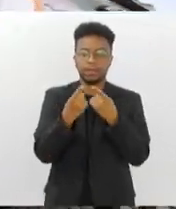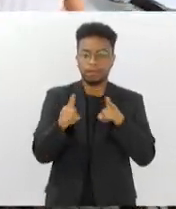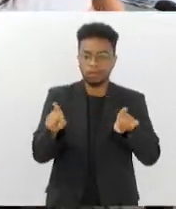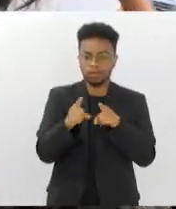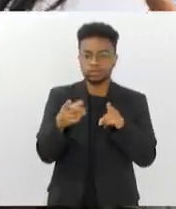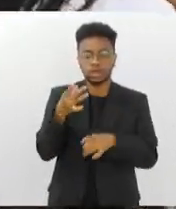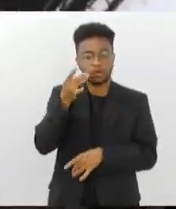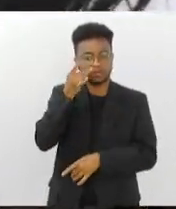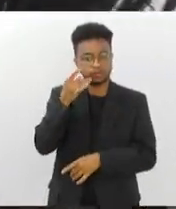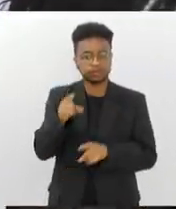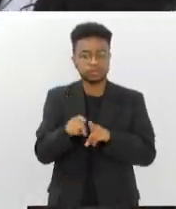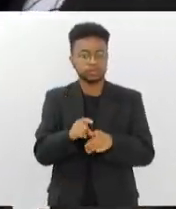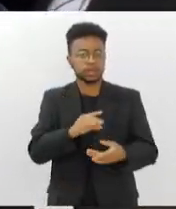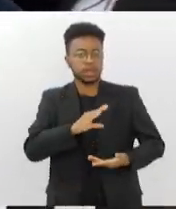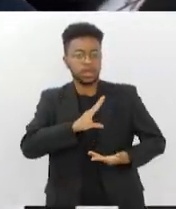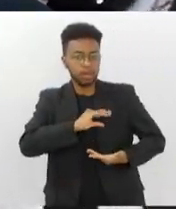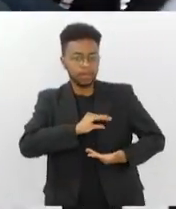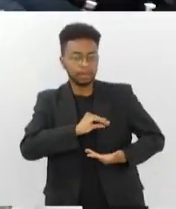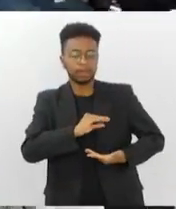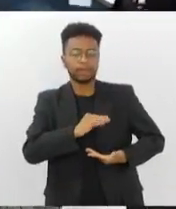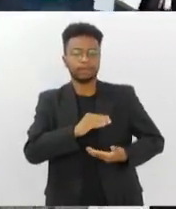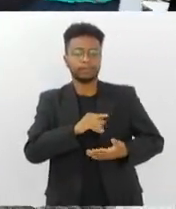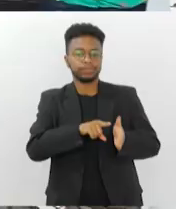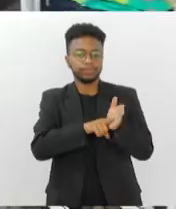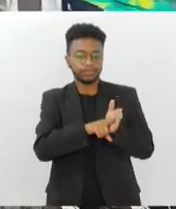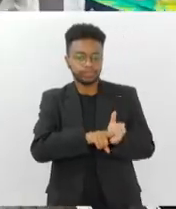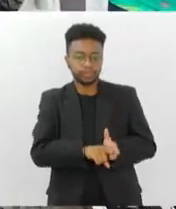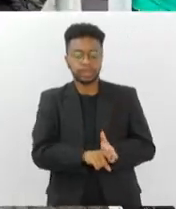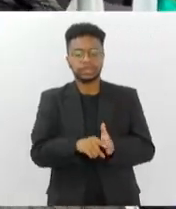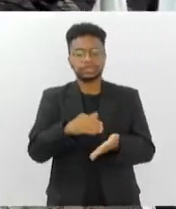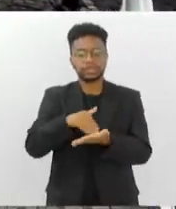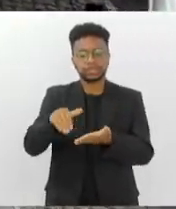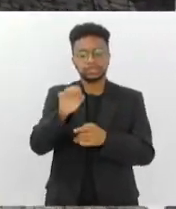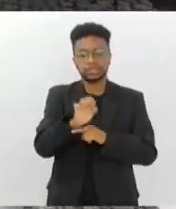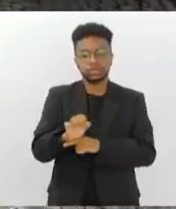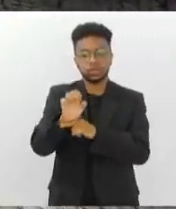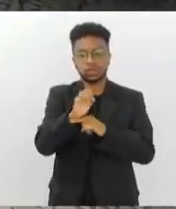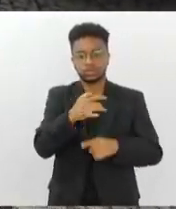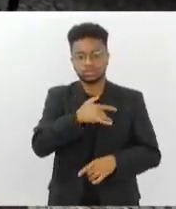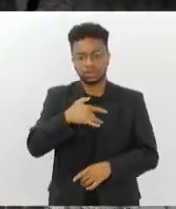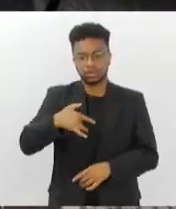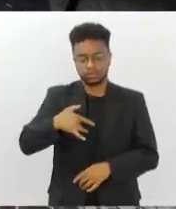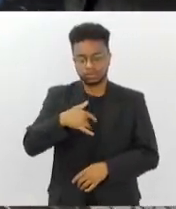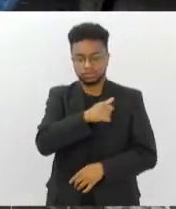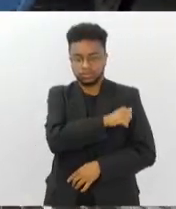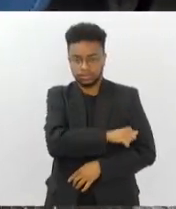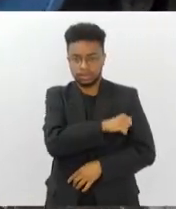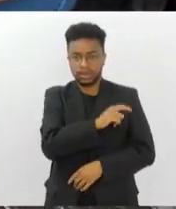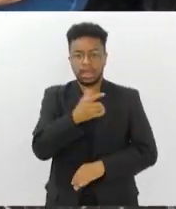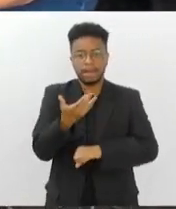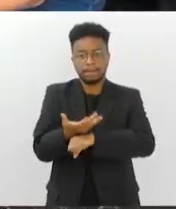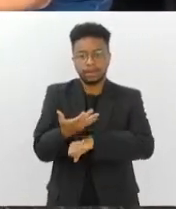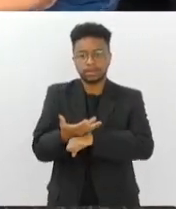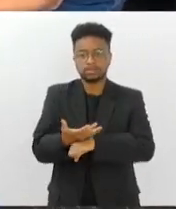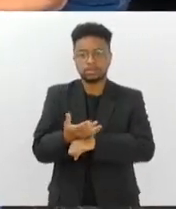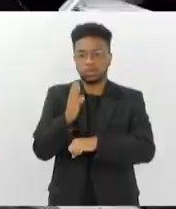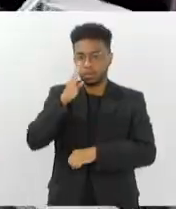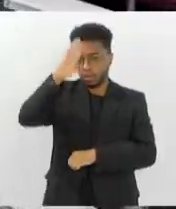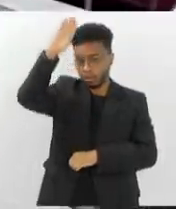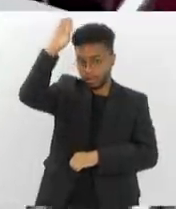O mamógrafo móvel da Secretaria Estadual de Saúde do Rio de Janeiro está na Praça do Corpo de Bombeiros, em Vassouros,